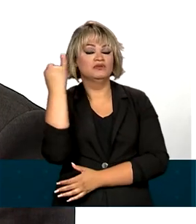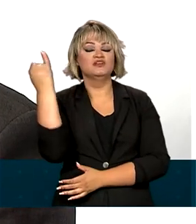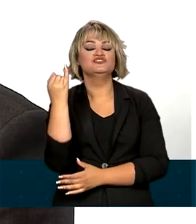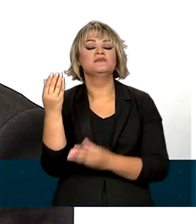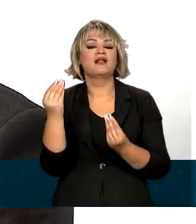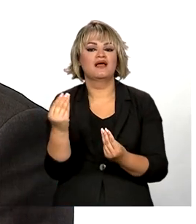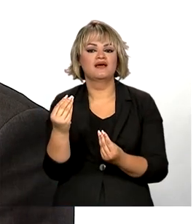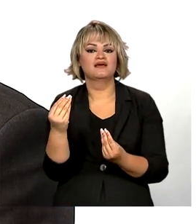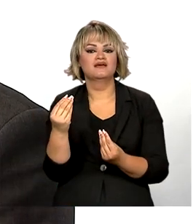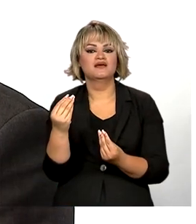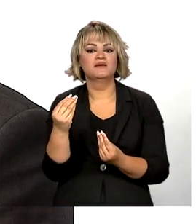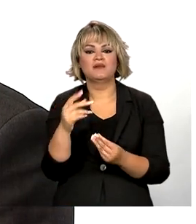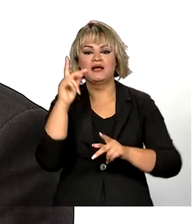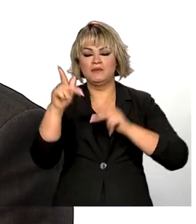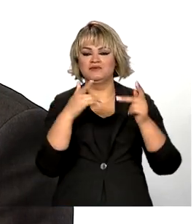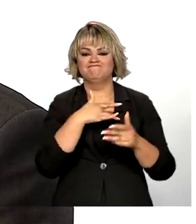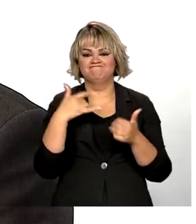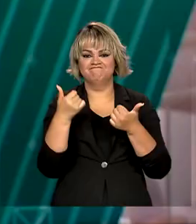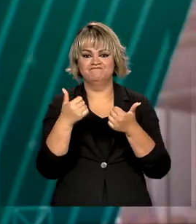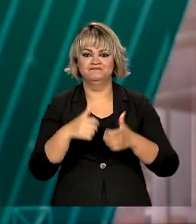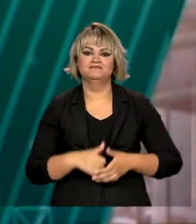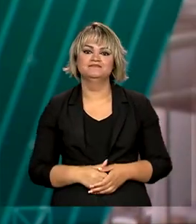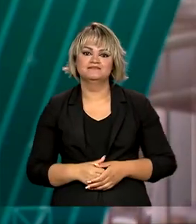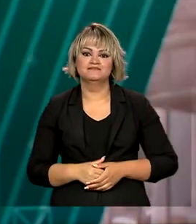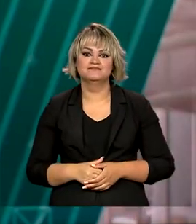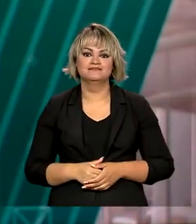gente mantenha a população saudável.